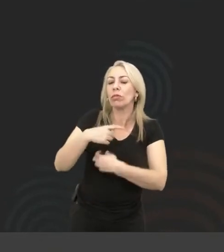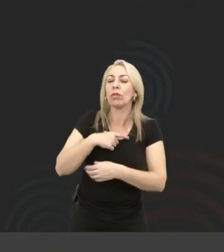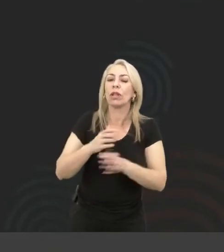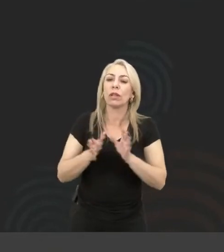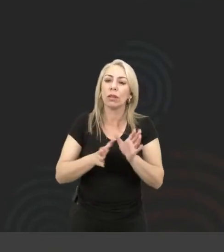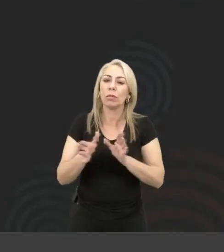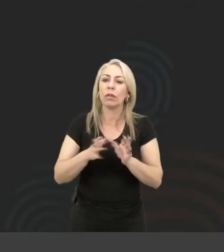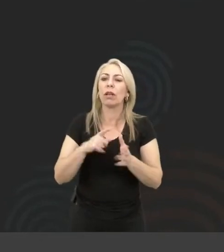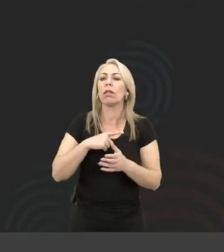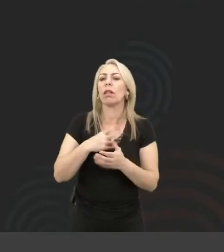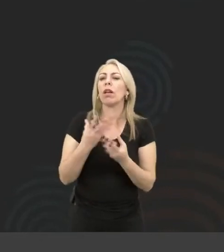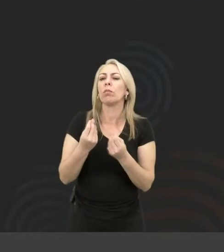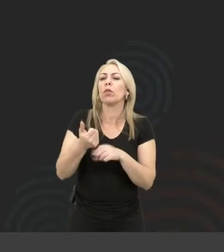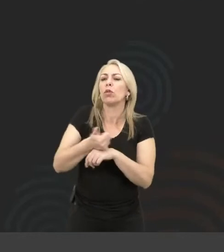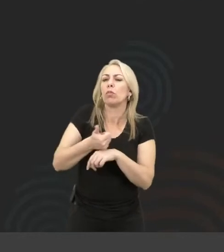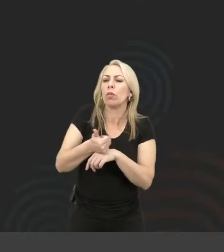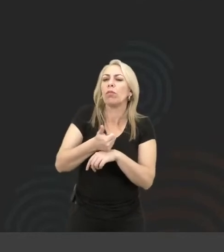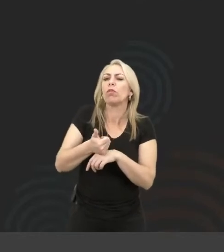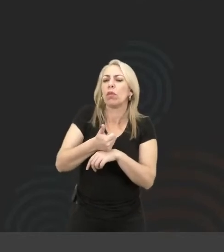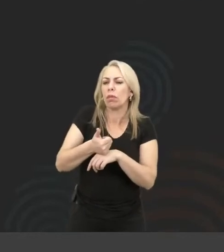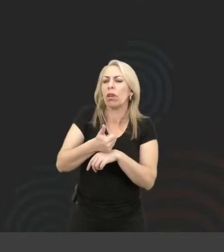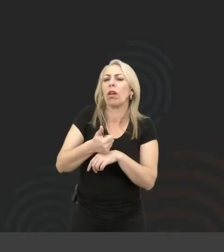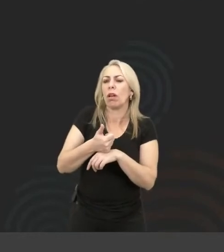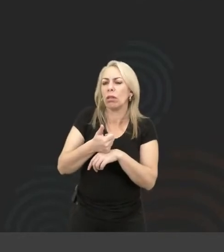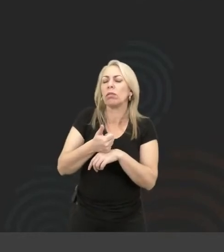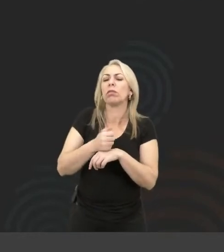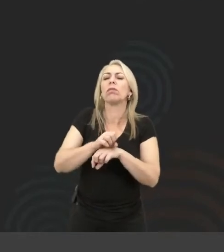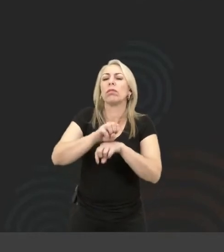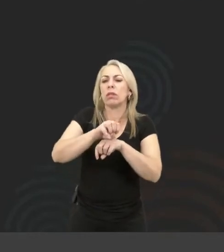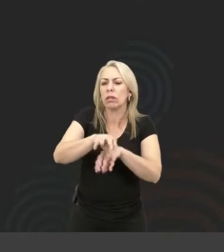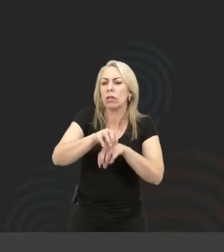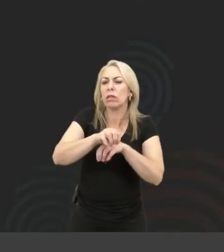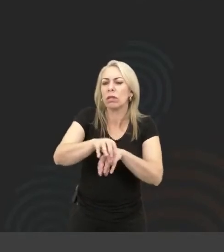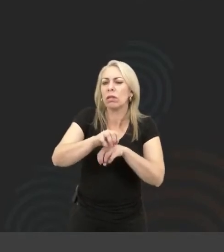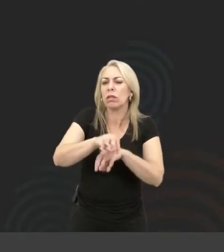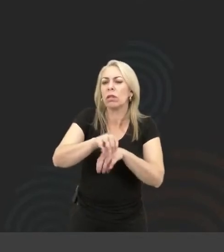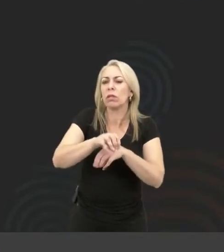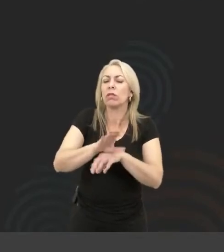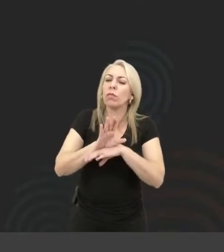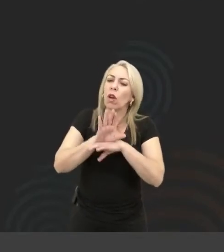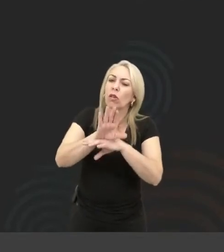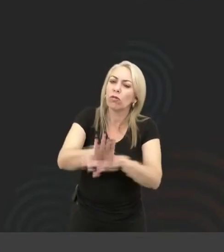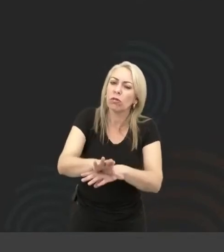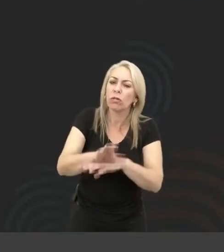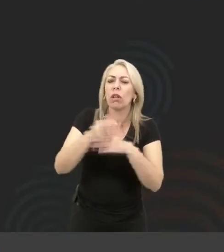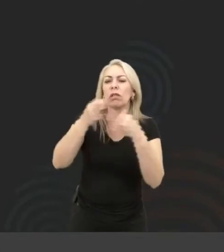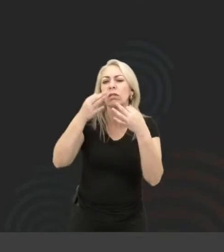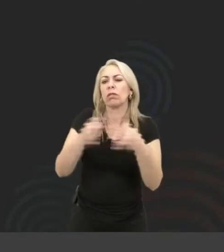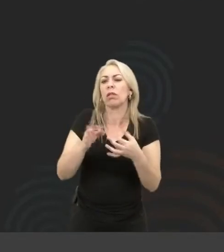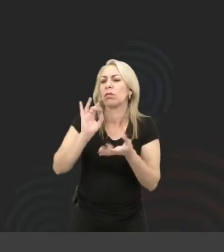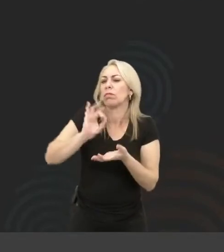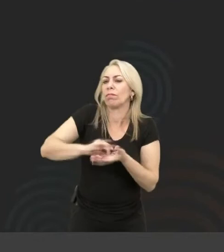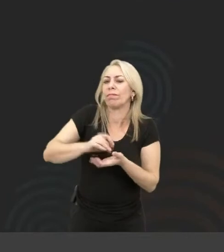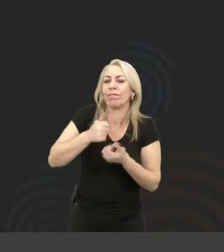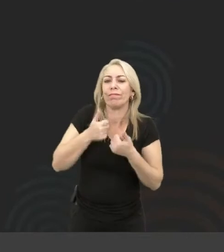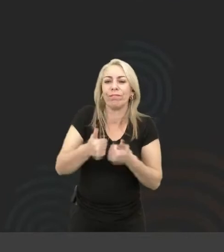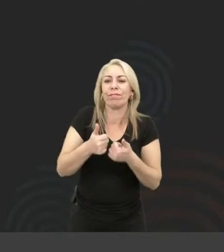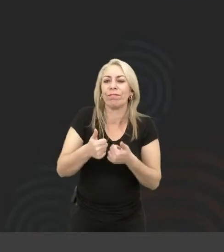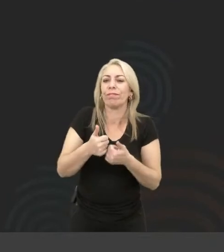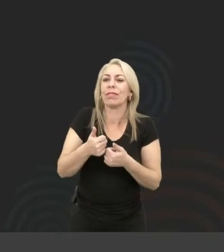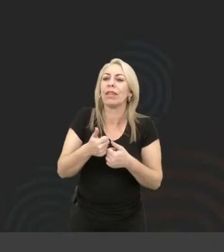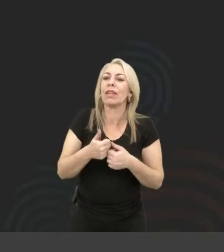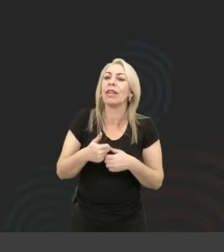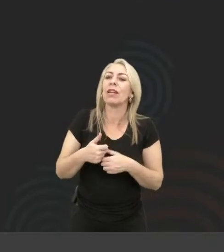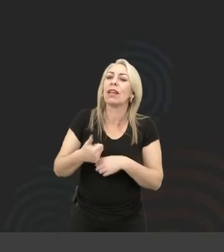grandes profissionais no mercado que dão esse treinamento que vão ajudar certamente tanto na sua